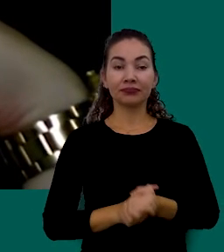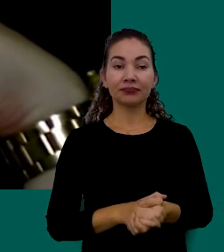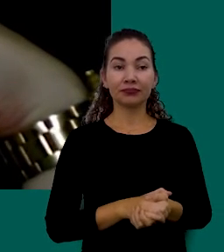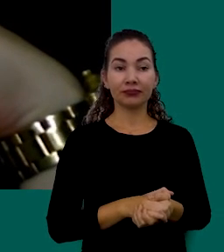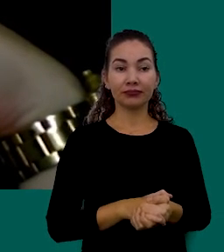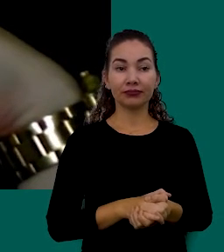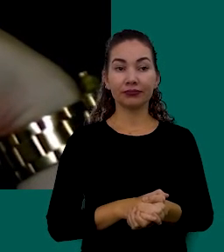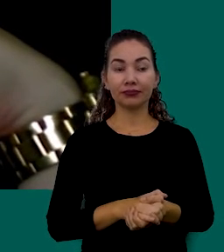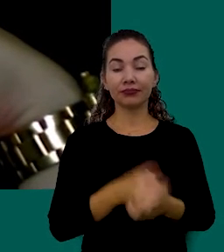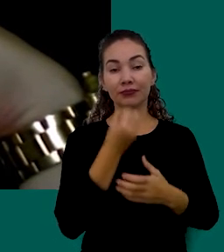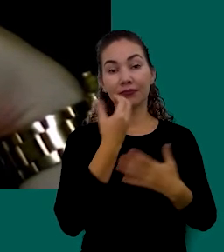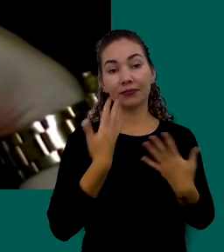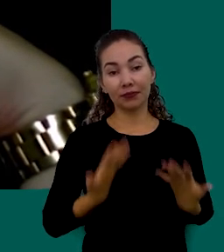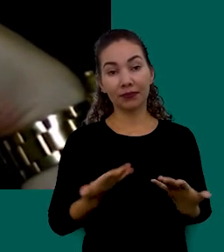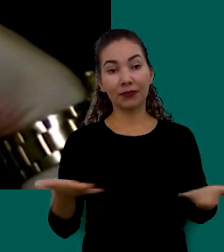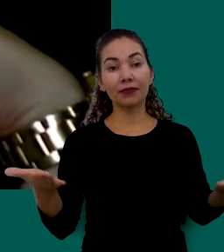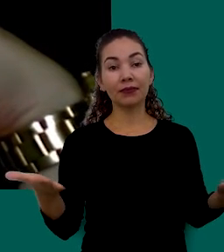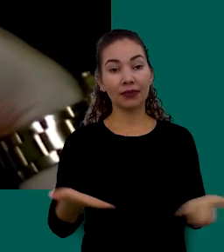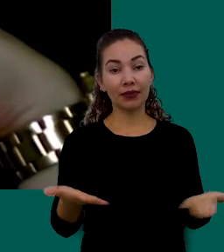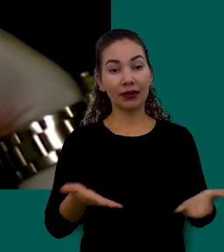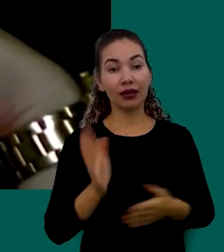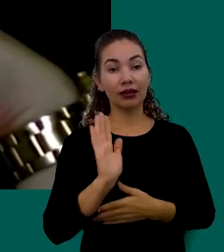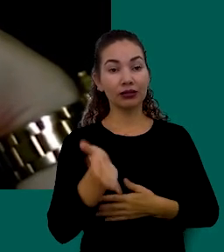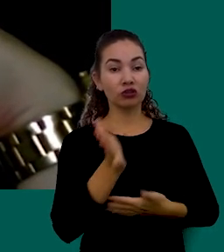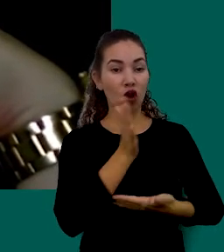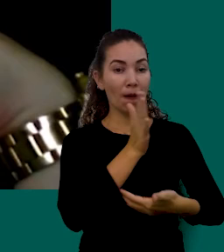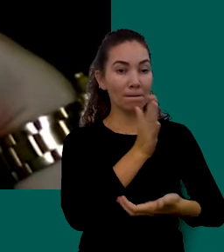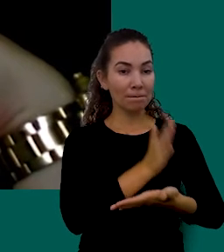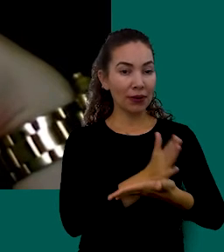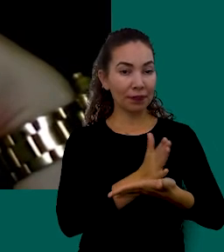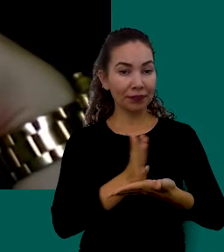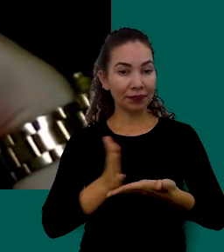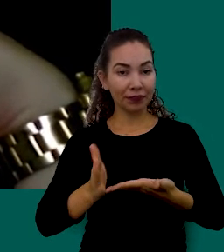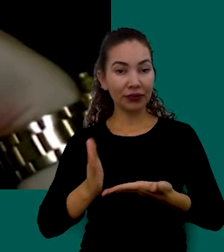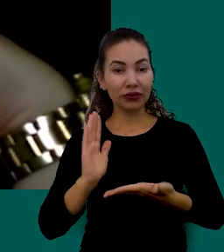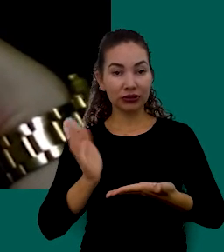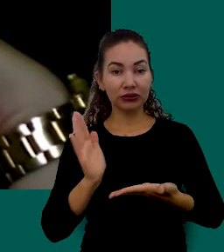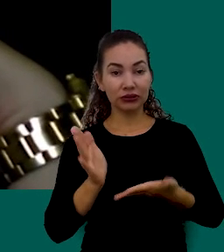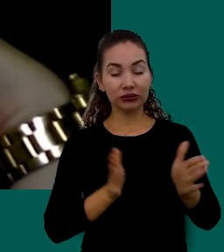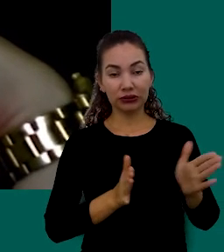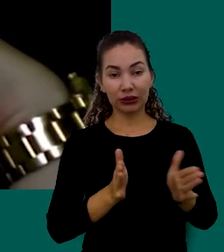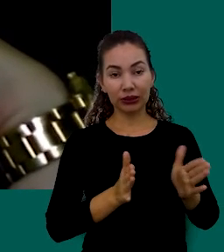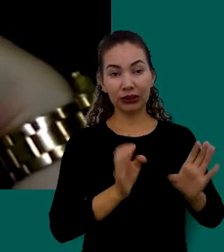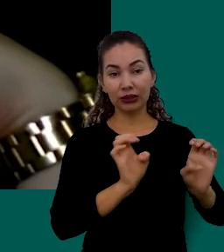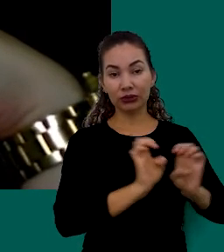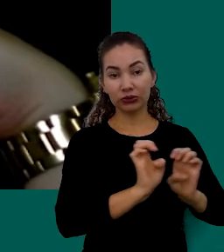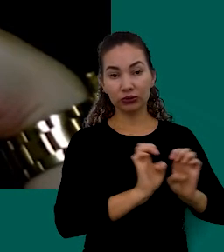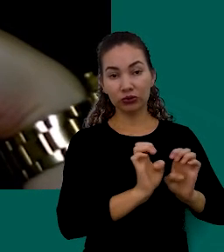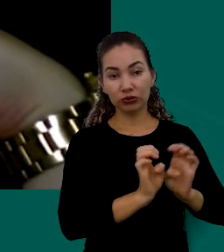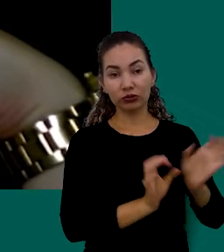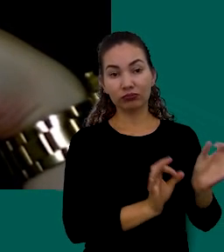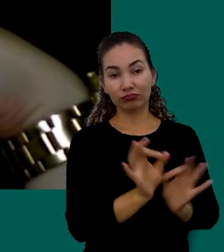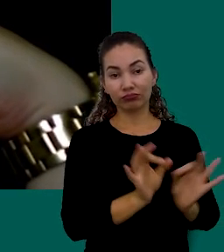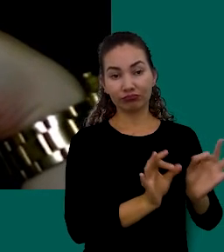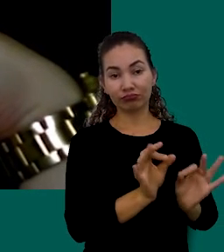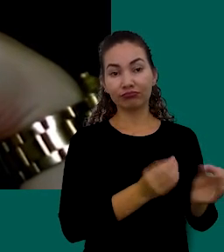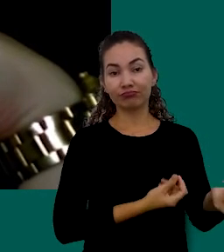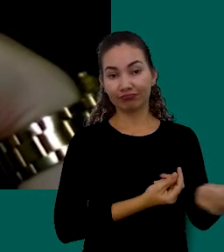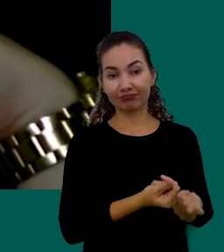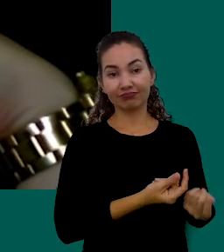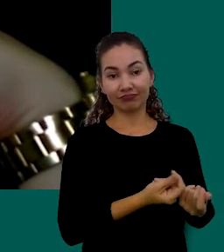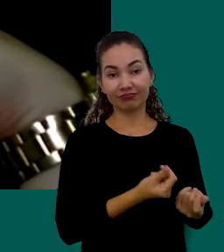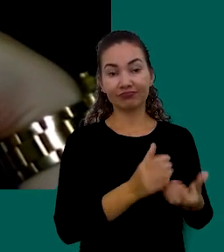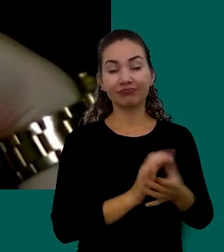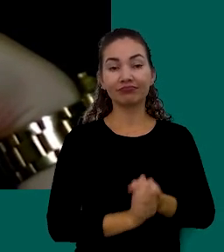Bom Então Agora Que Já Passamos Dessa Fase De Estruturação Do Planejamento Financeiro